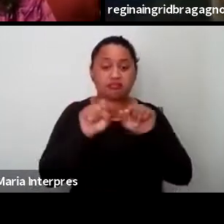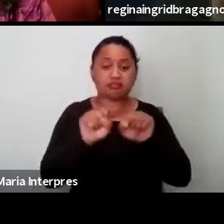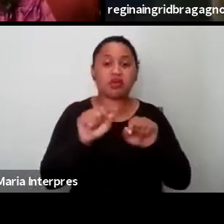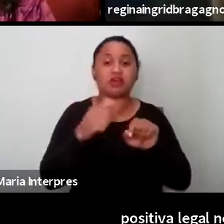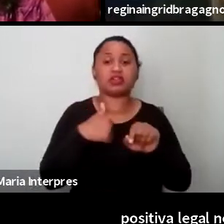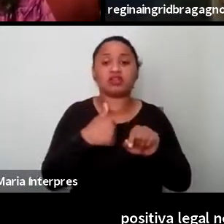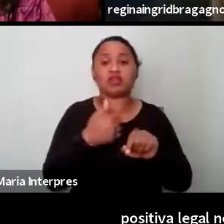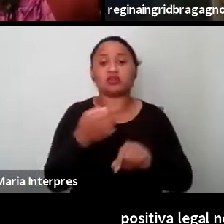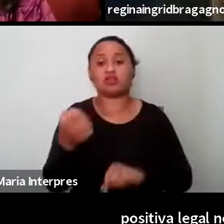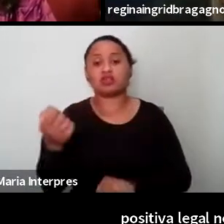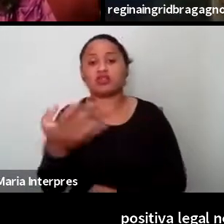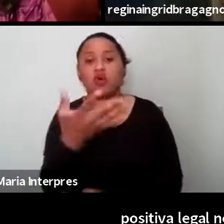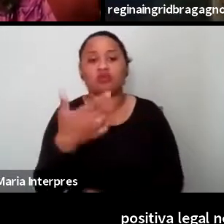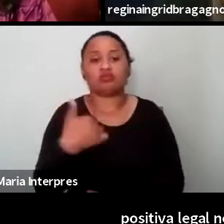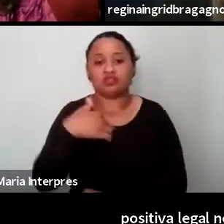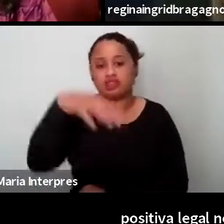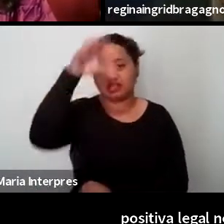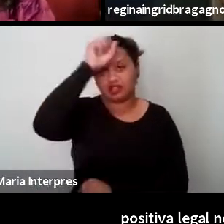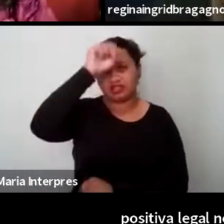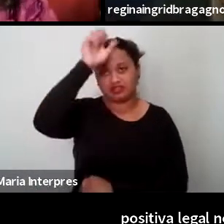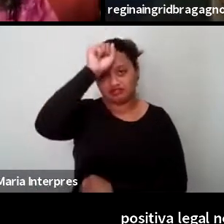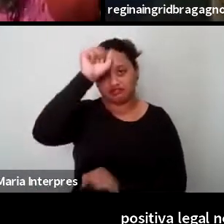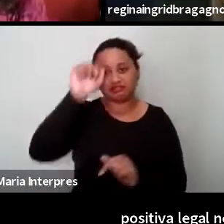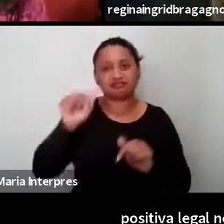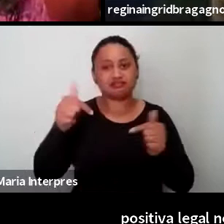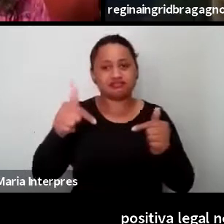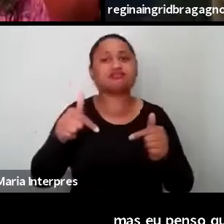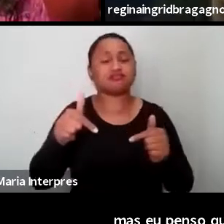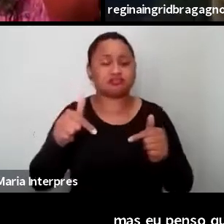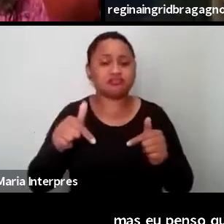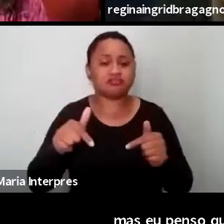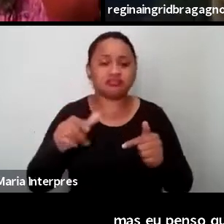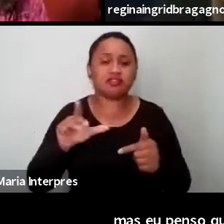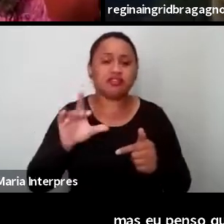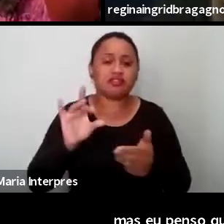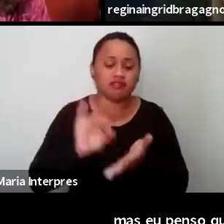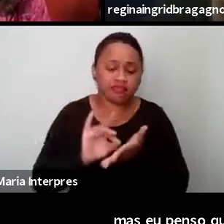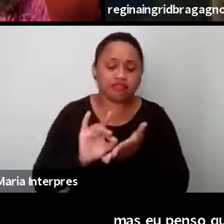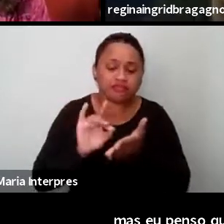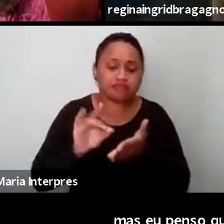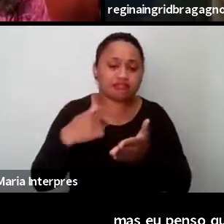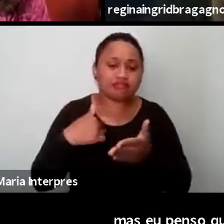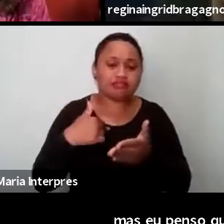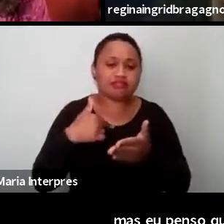aprendizagens. Para o exercício mesmo dessa docência, para olhar